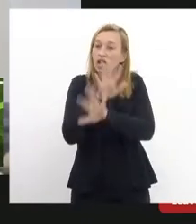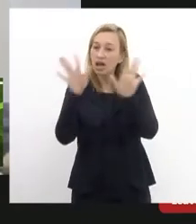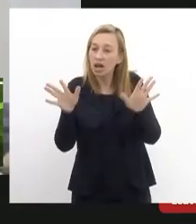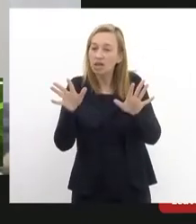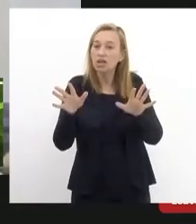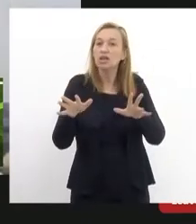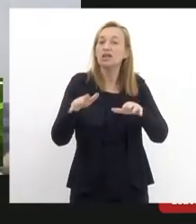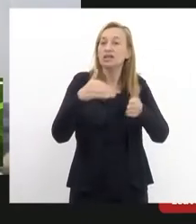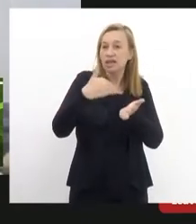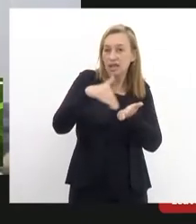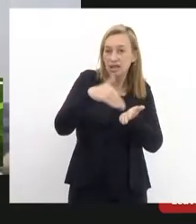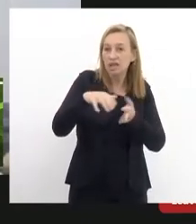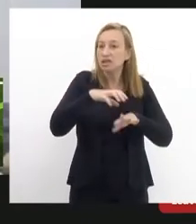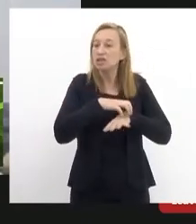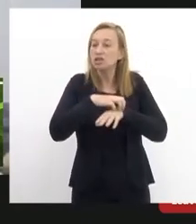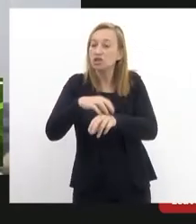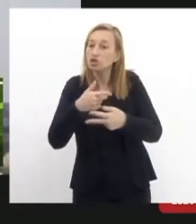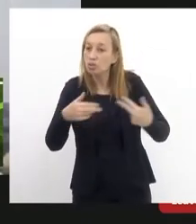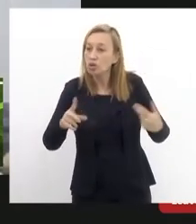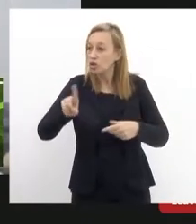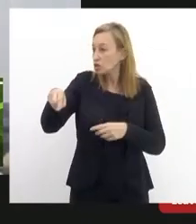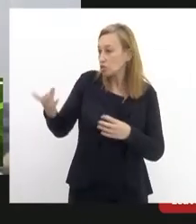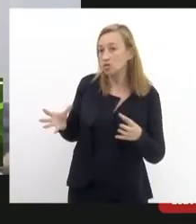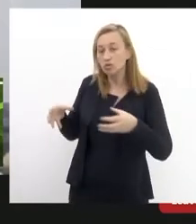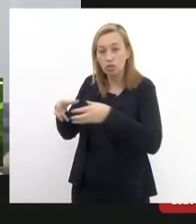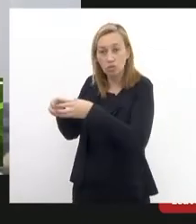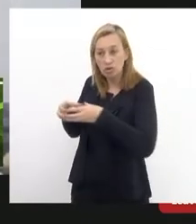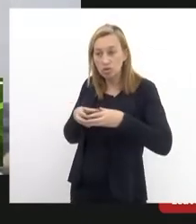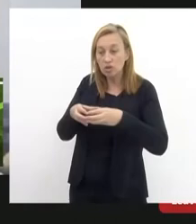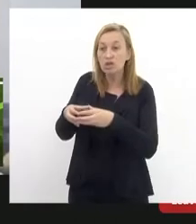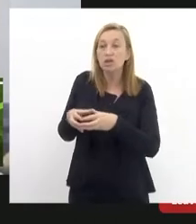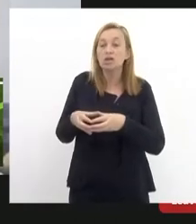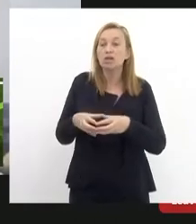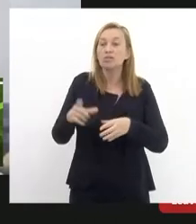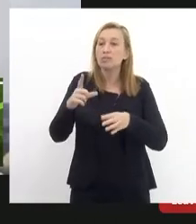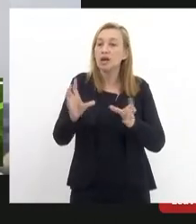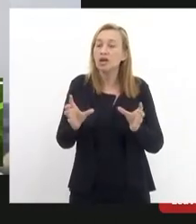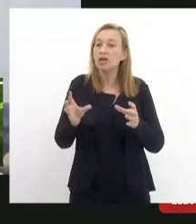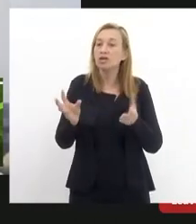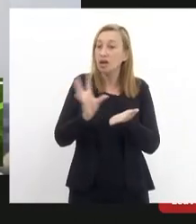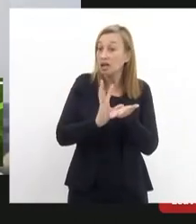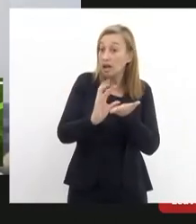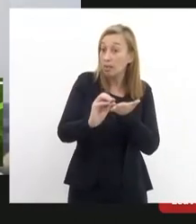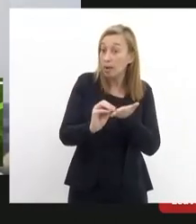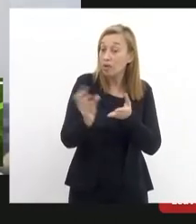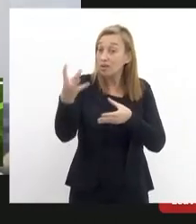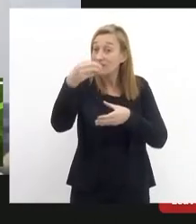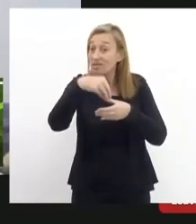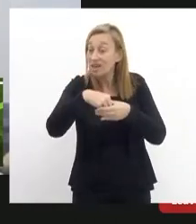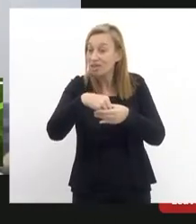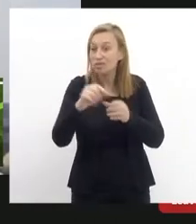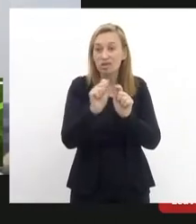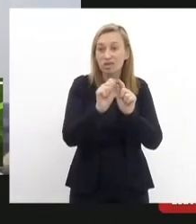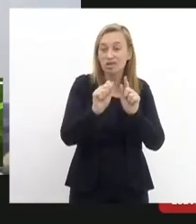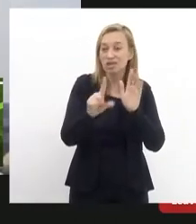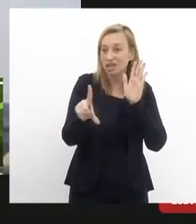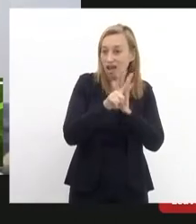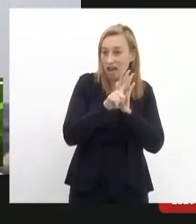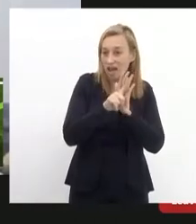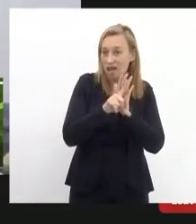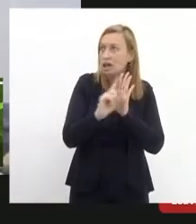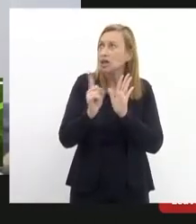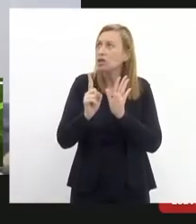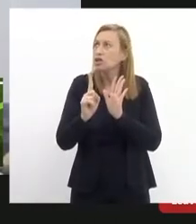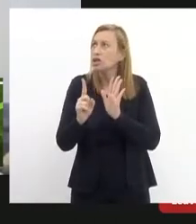de Transportes e com as comissões afins para a gente colocar isso nas pautas legislativas não que sejam pautas